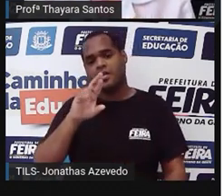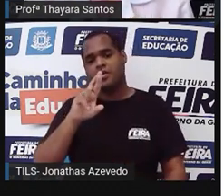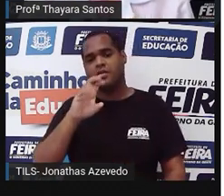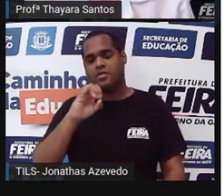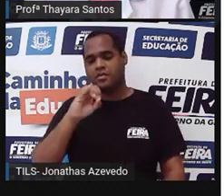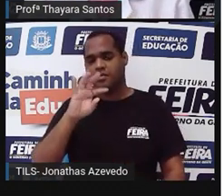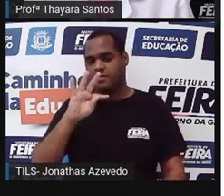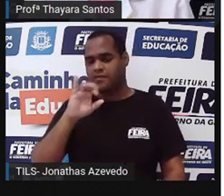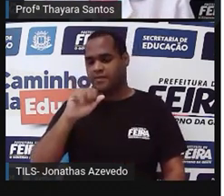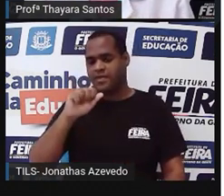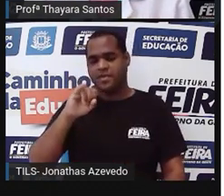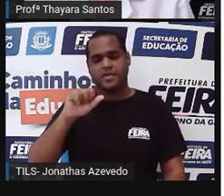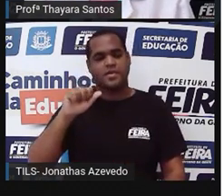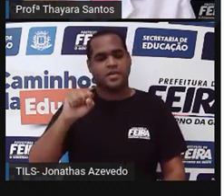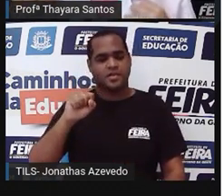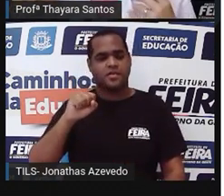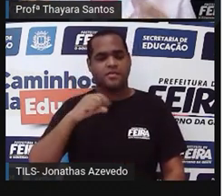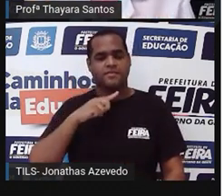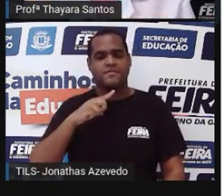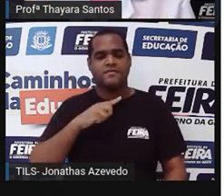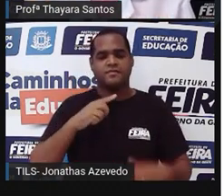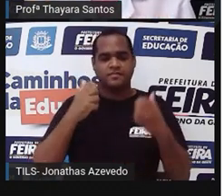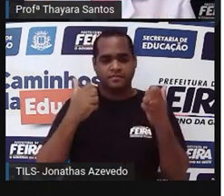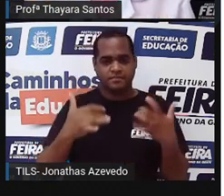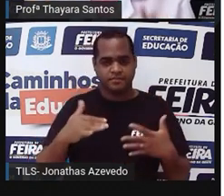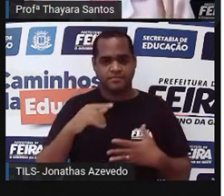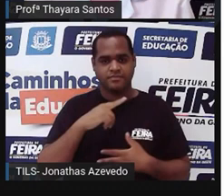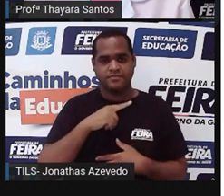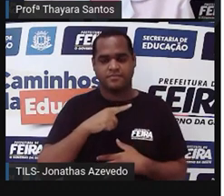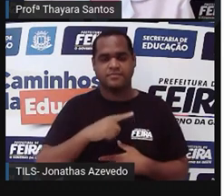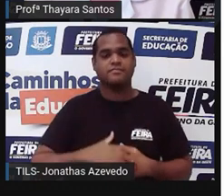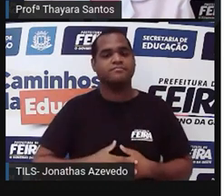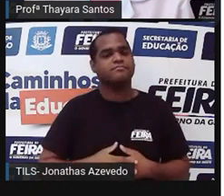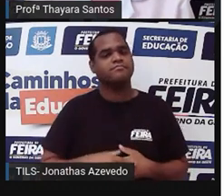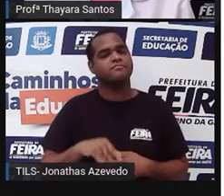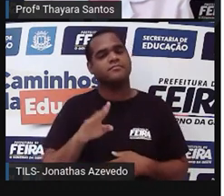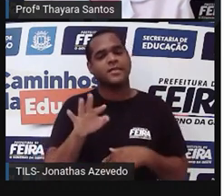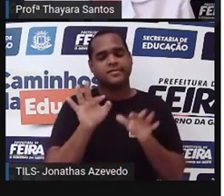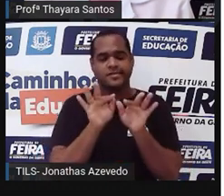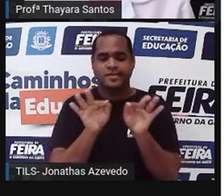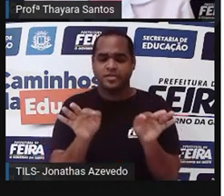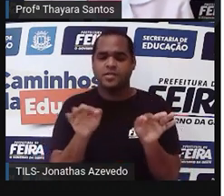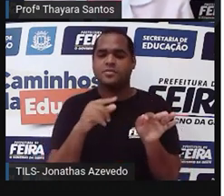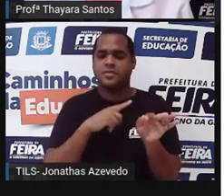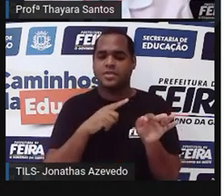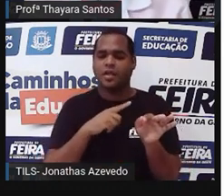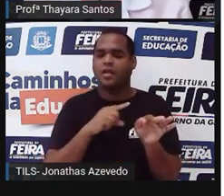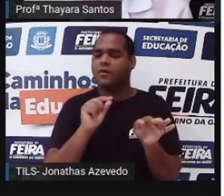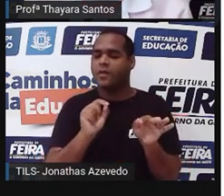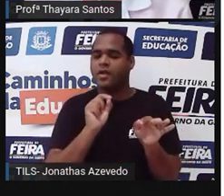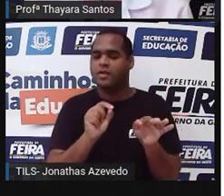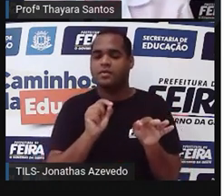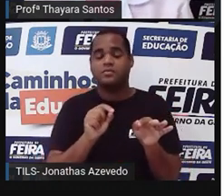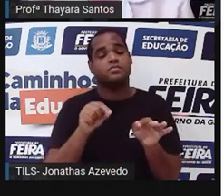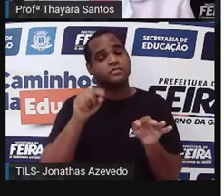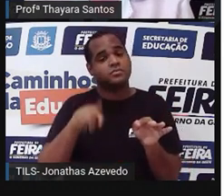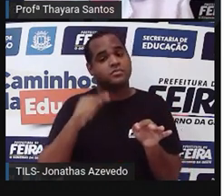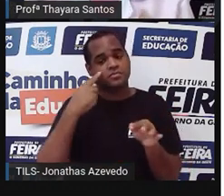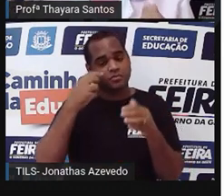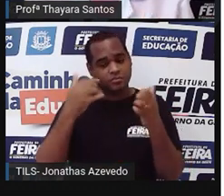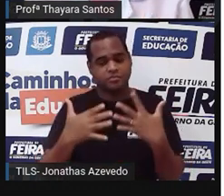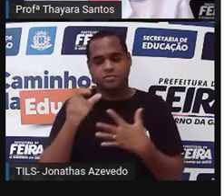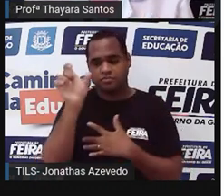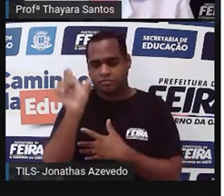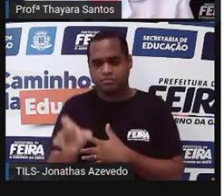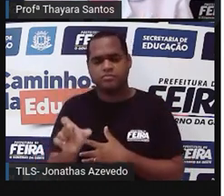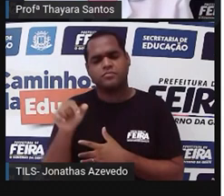Por que a gente acha que foram as briófitas? Porque as briófitas são plantas mais simples. A gente vai estudar as características delas hoje. E vocês vão ver,